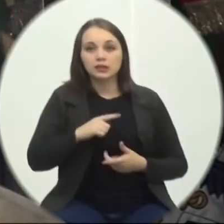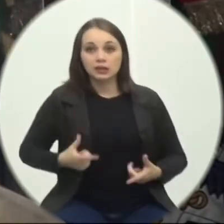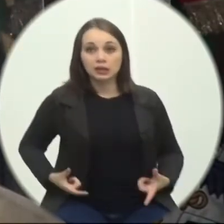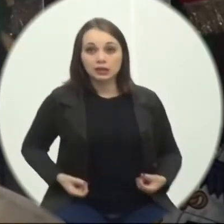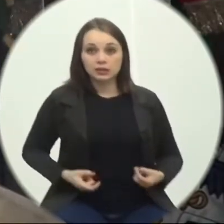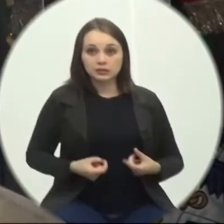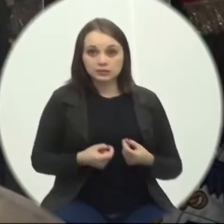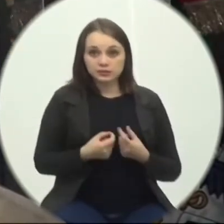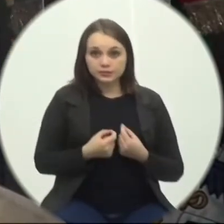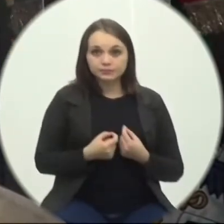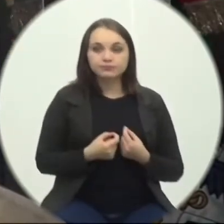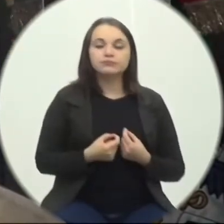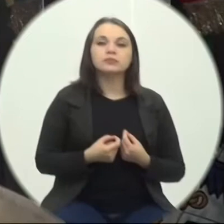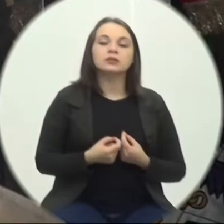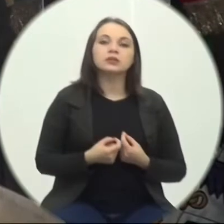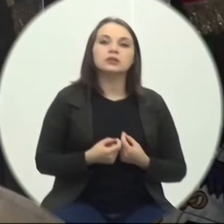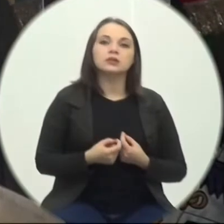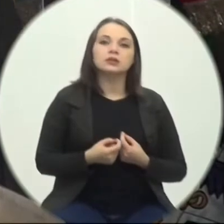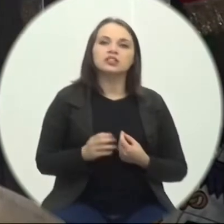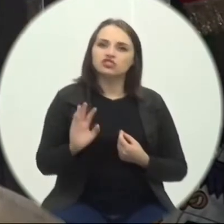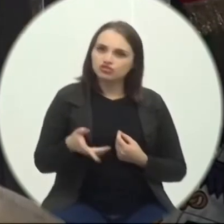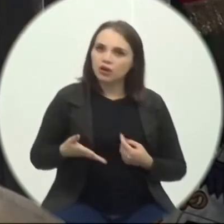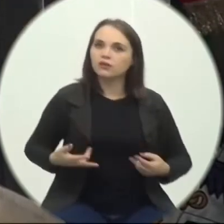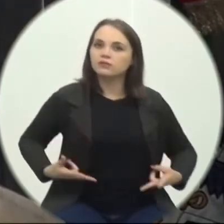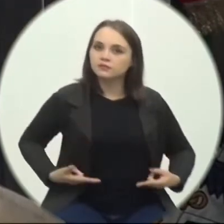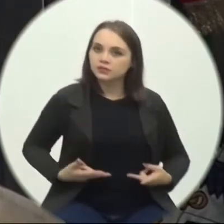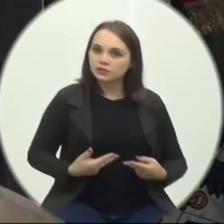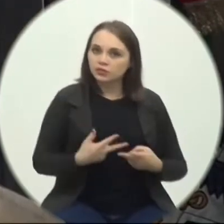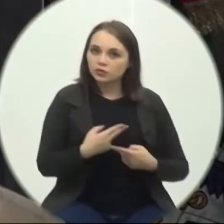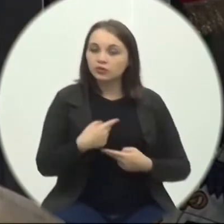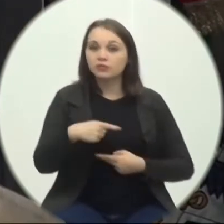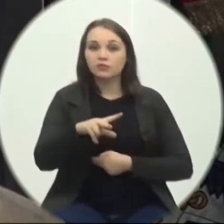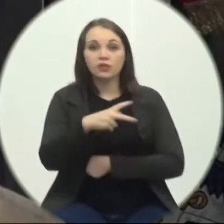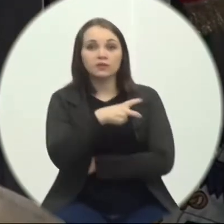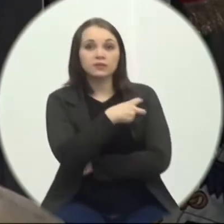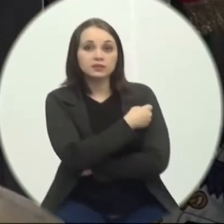E foi fazer E foi fazer A vacina